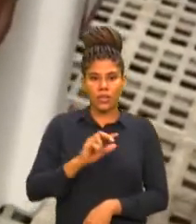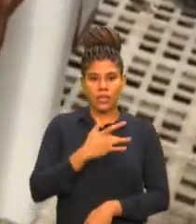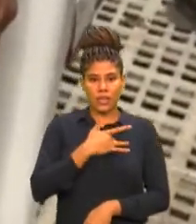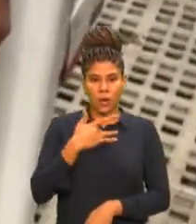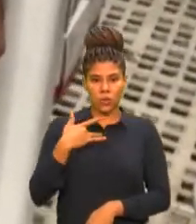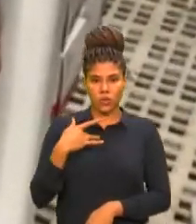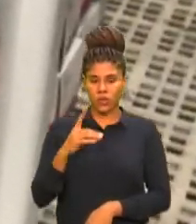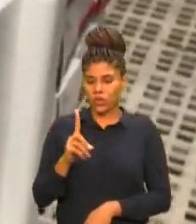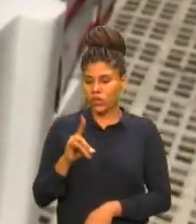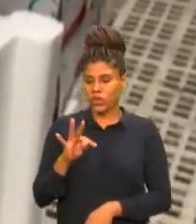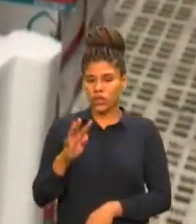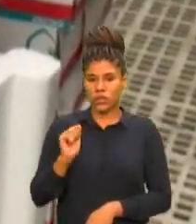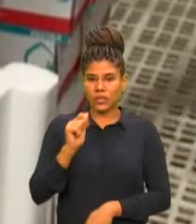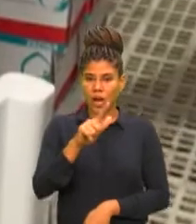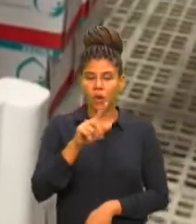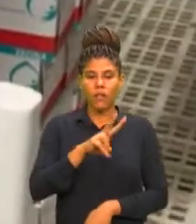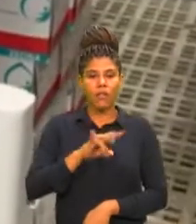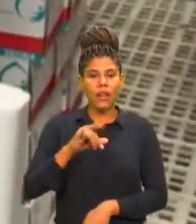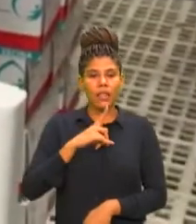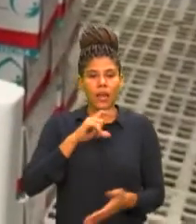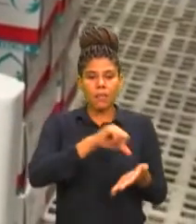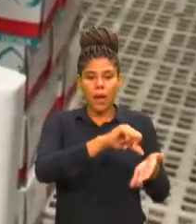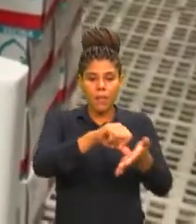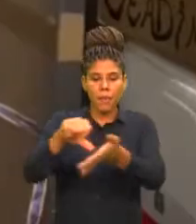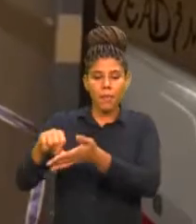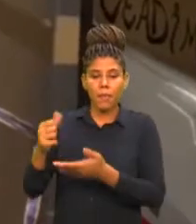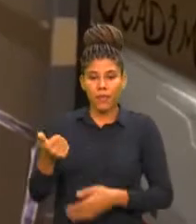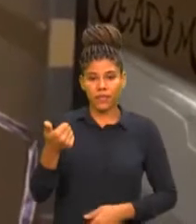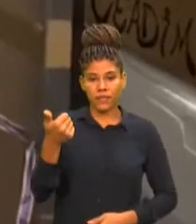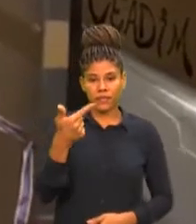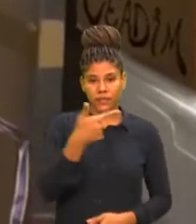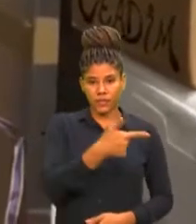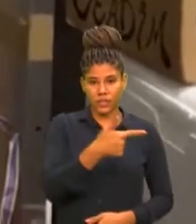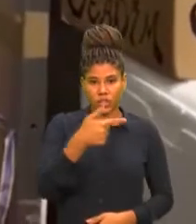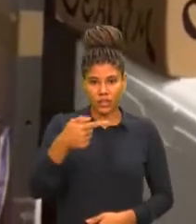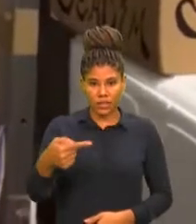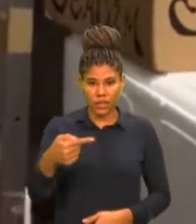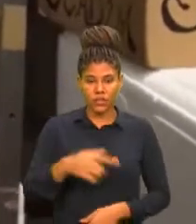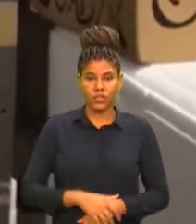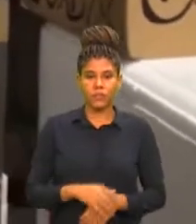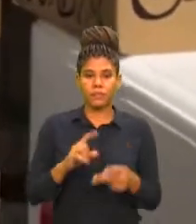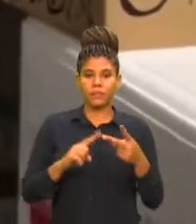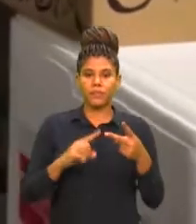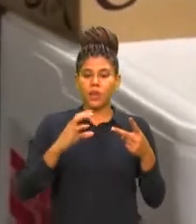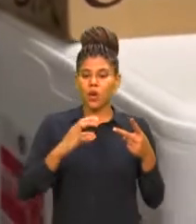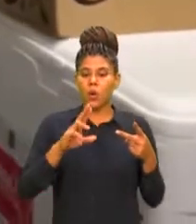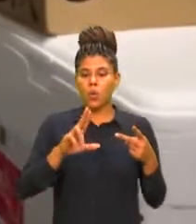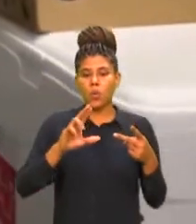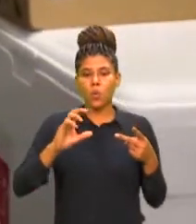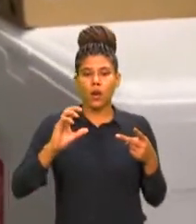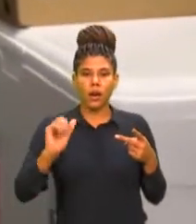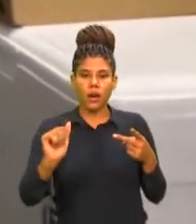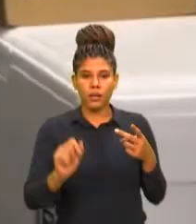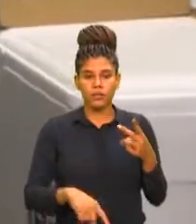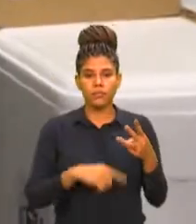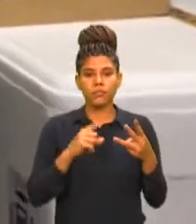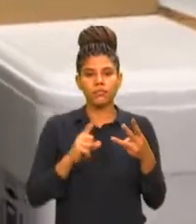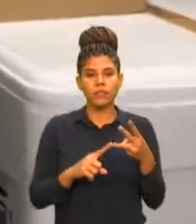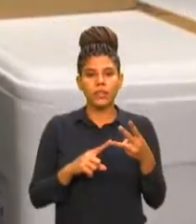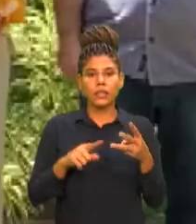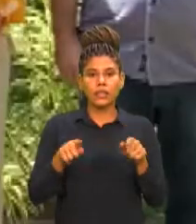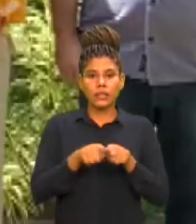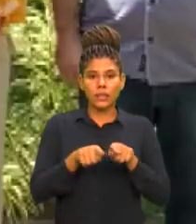27 centros de referência na assistência social do município, Cucas do Janguruçu e José Walter, além do Centro Cultural